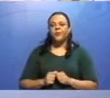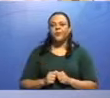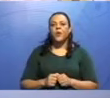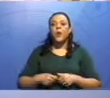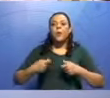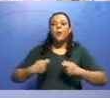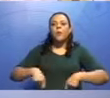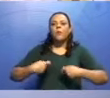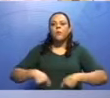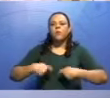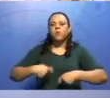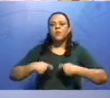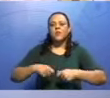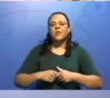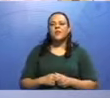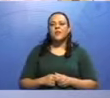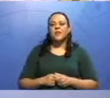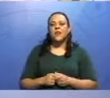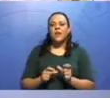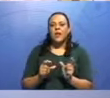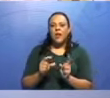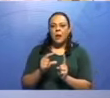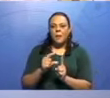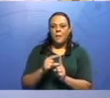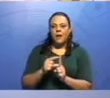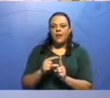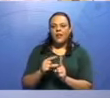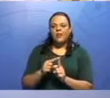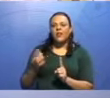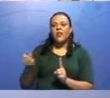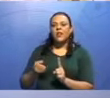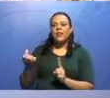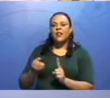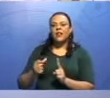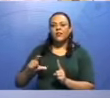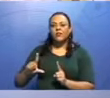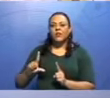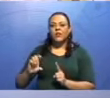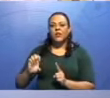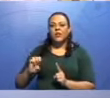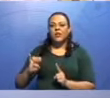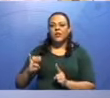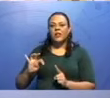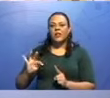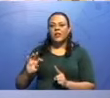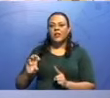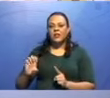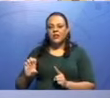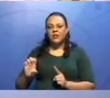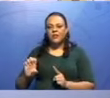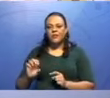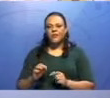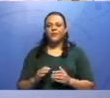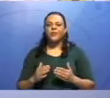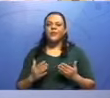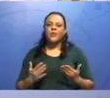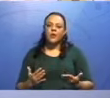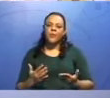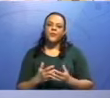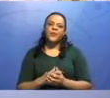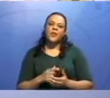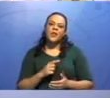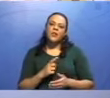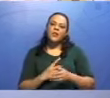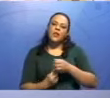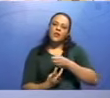eu preciso do leite. Eu preciso dessa palavra aqui, é o leite, tá? Baseado nisso, a gente vai ver, então, que tem